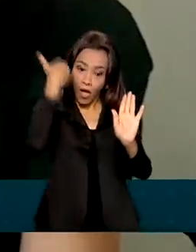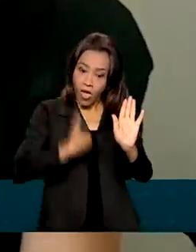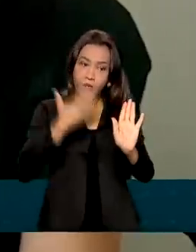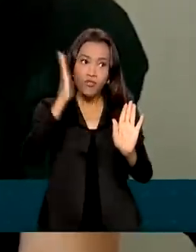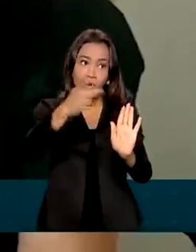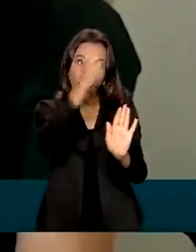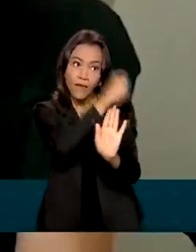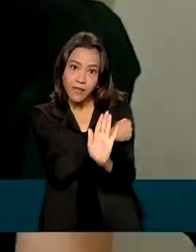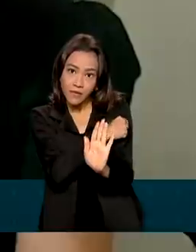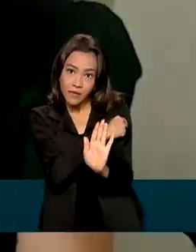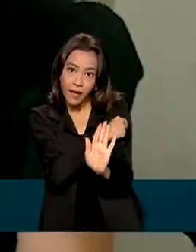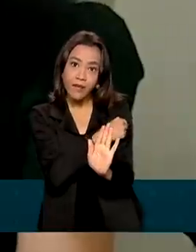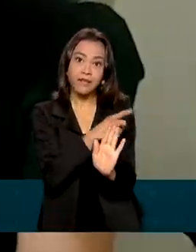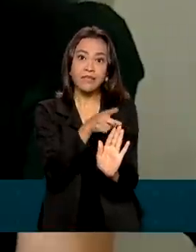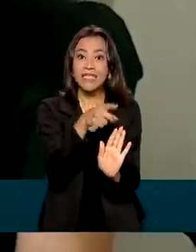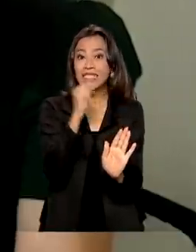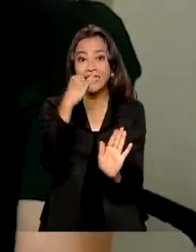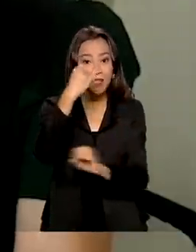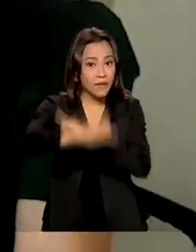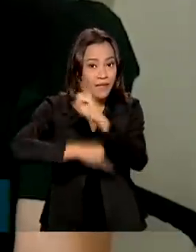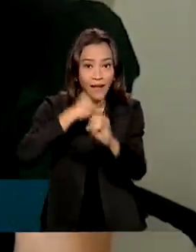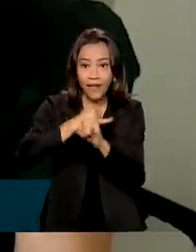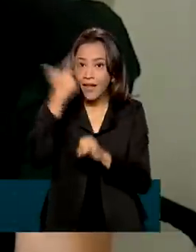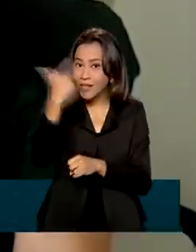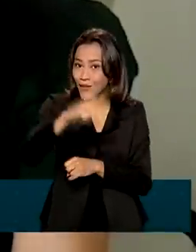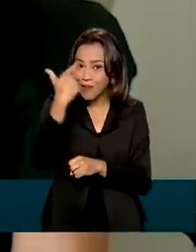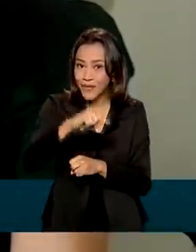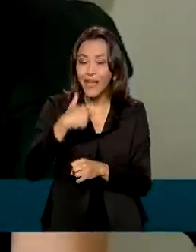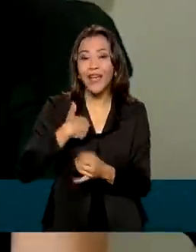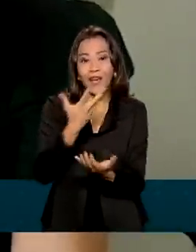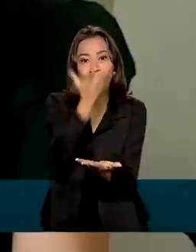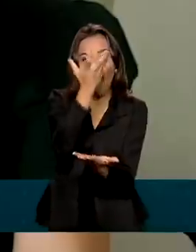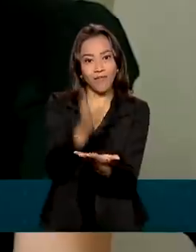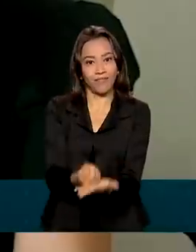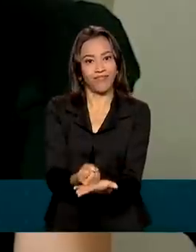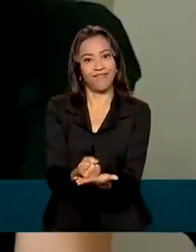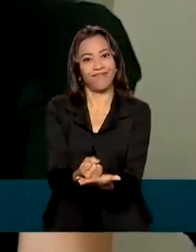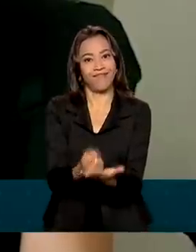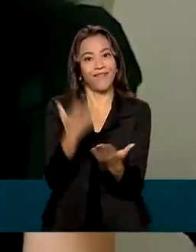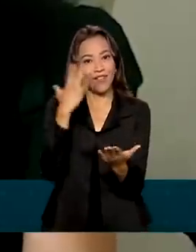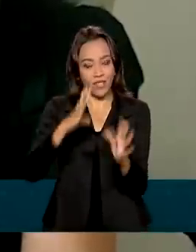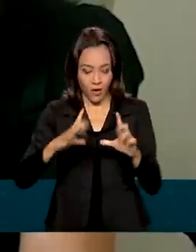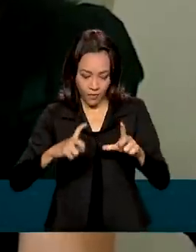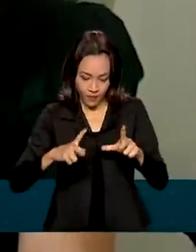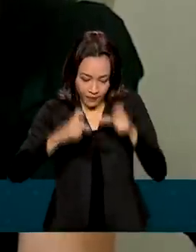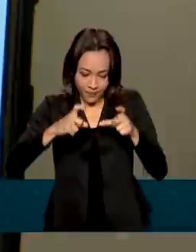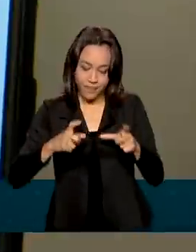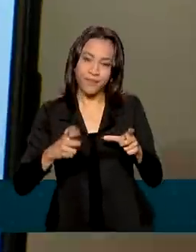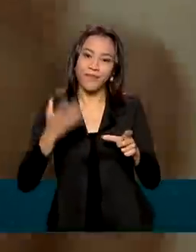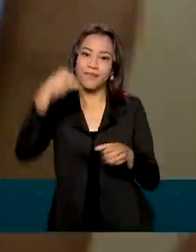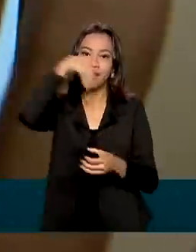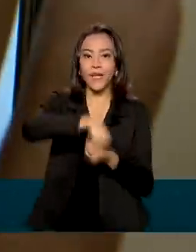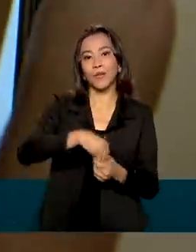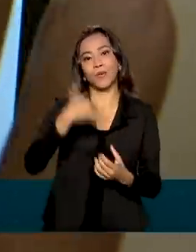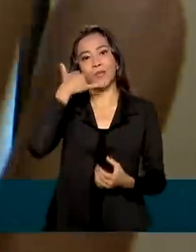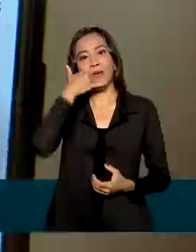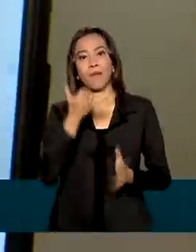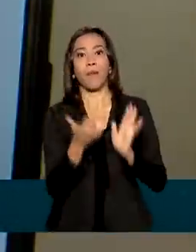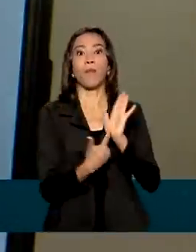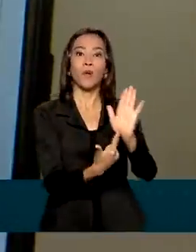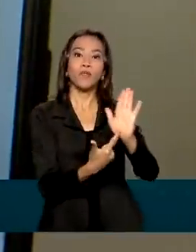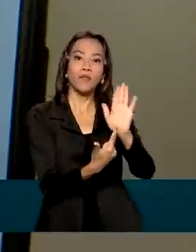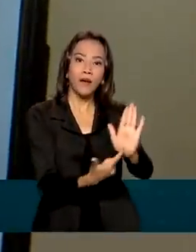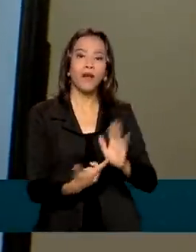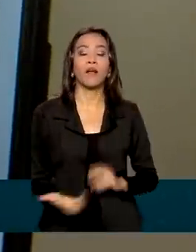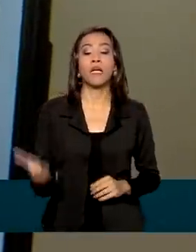caso não tenha internet em algum lugar, eu já deixei printado o comprovante no meu celular. O Certificado Nacional